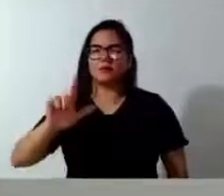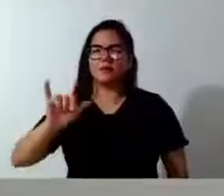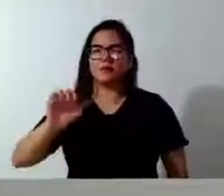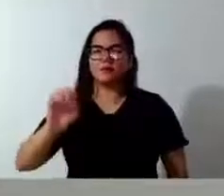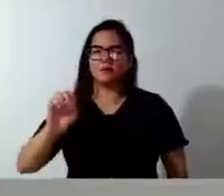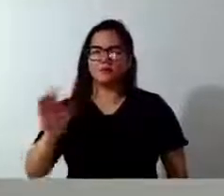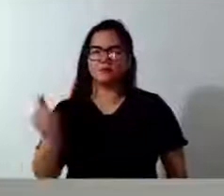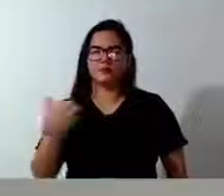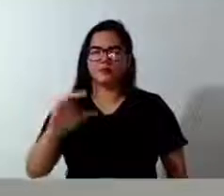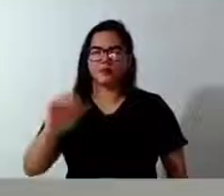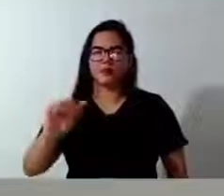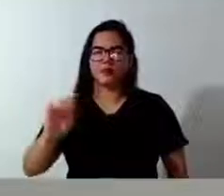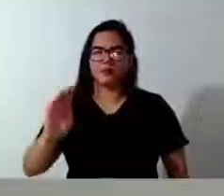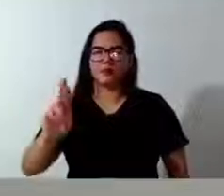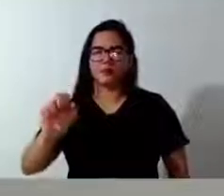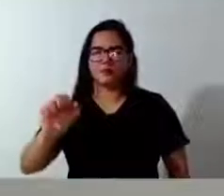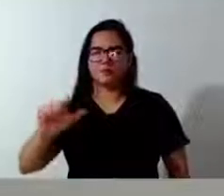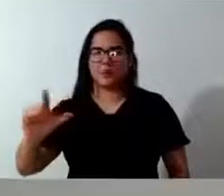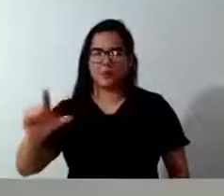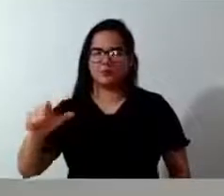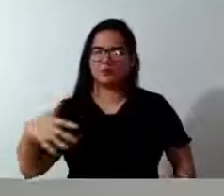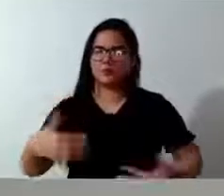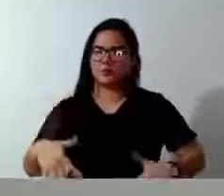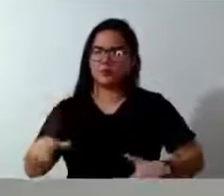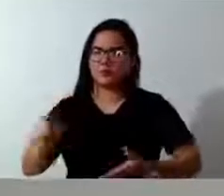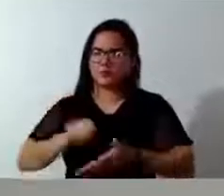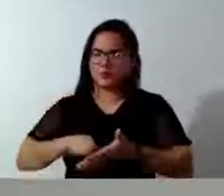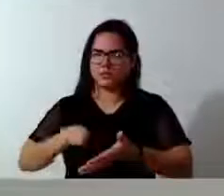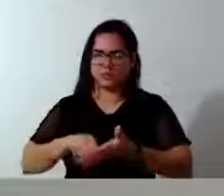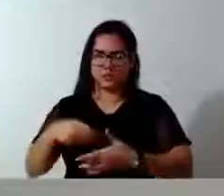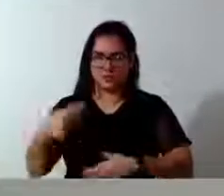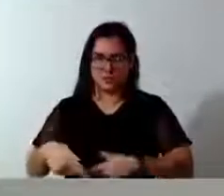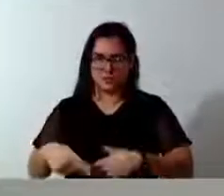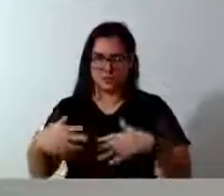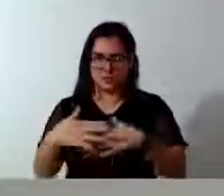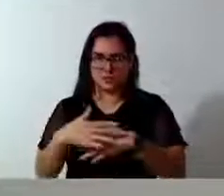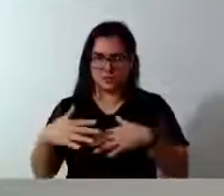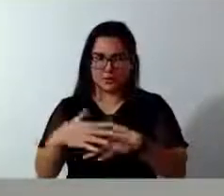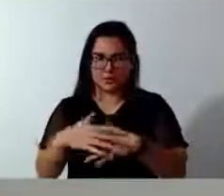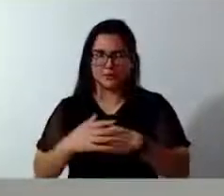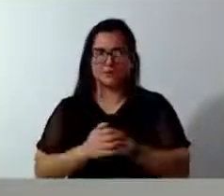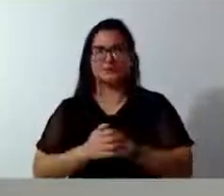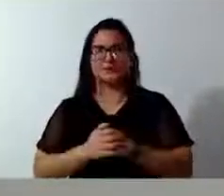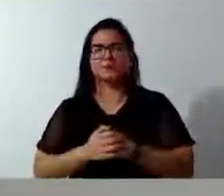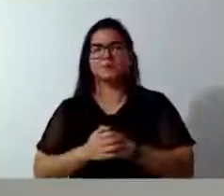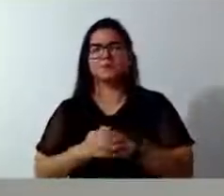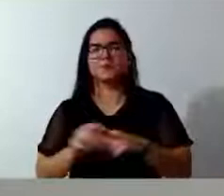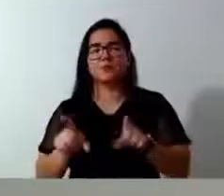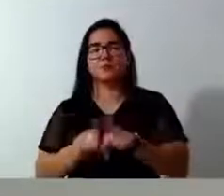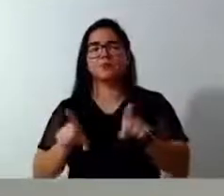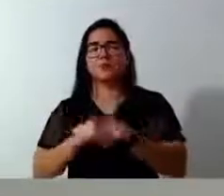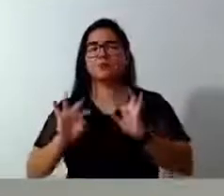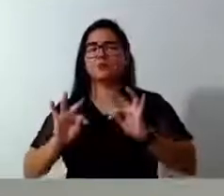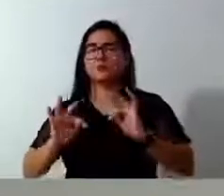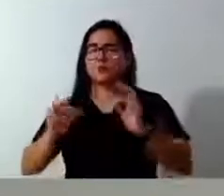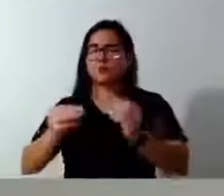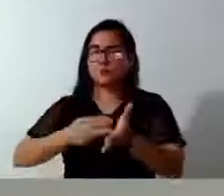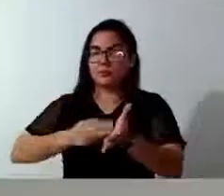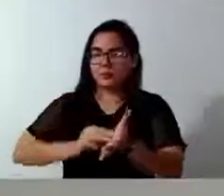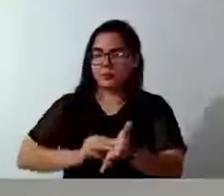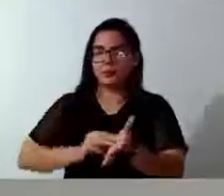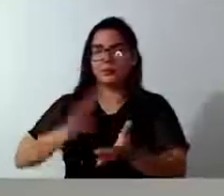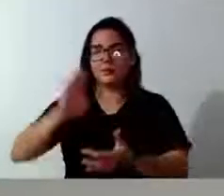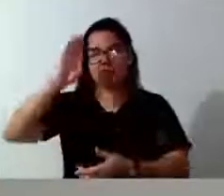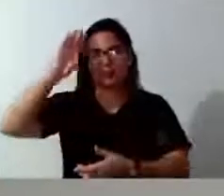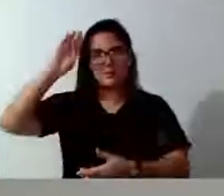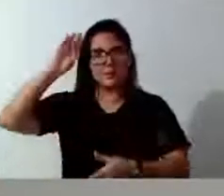um grande escritor da nossa cidade, e por todos os membros da Academia de Letras, bem